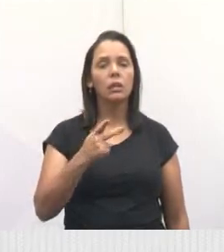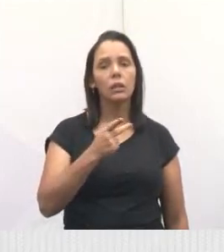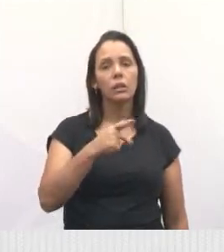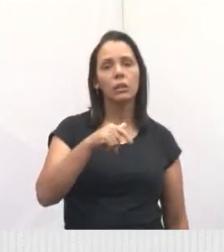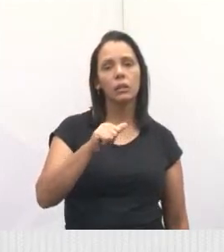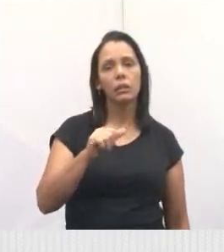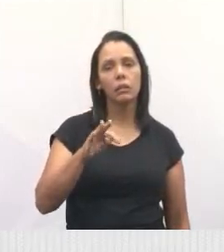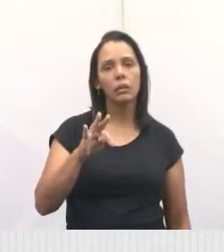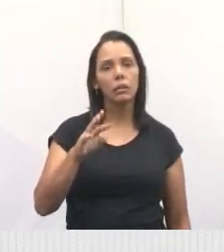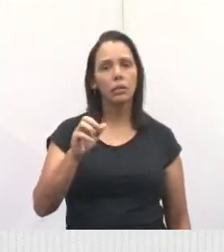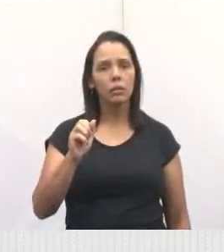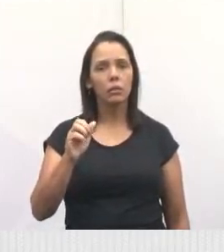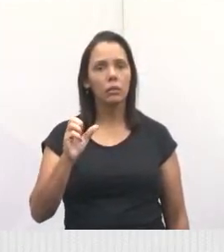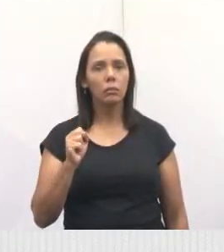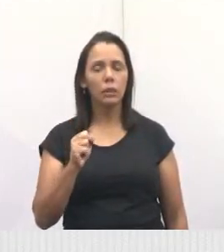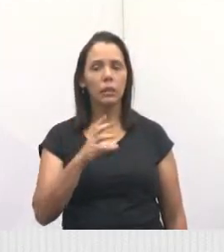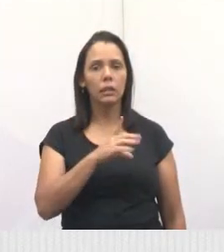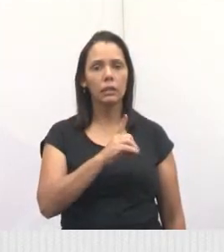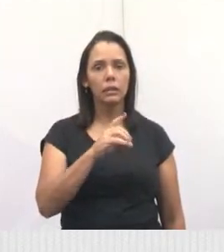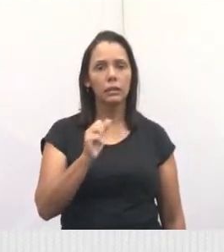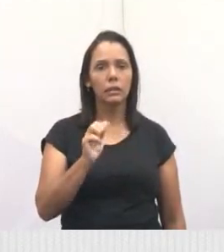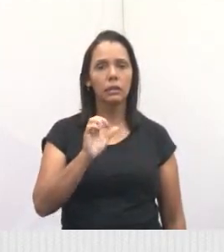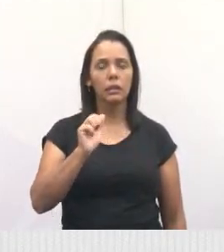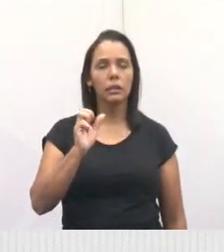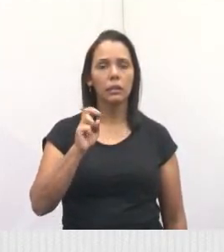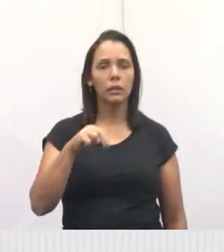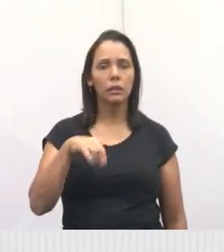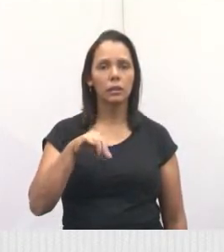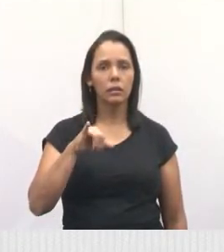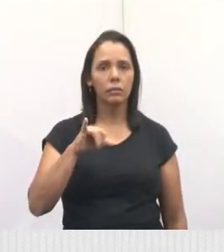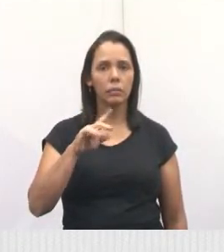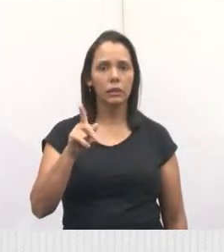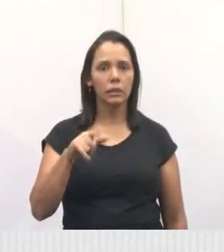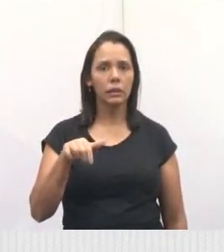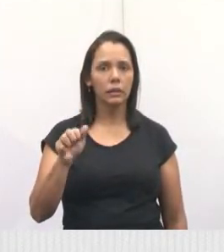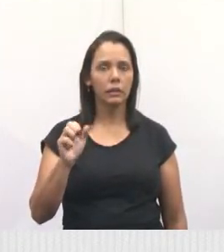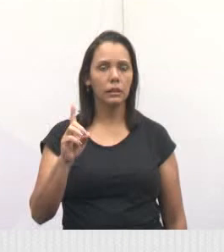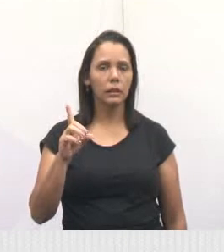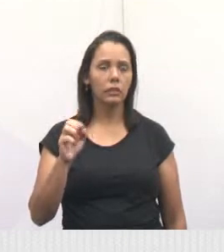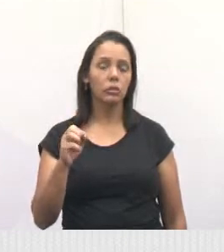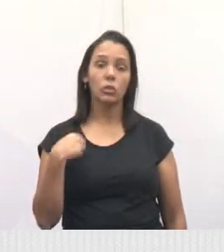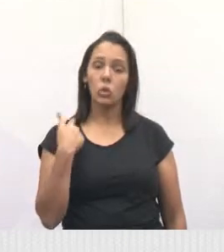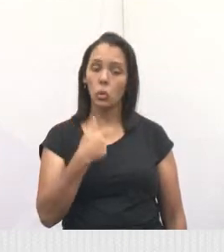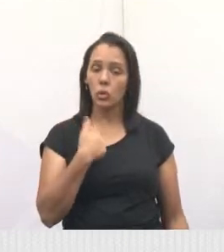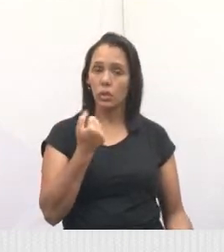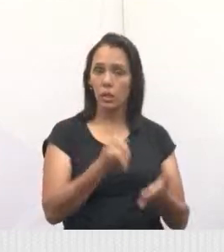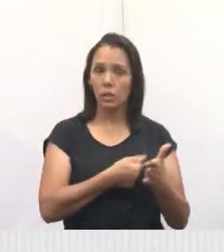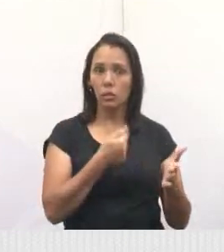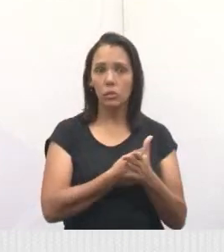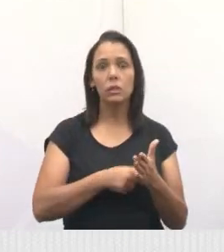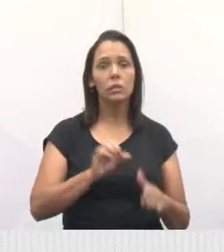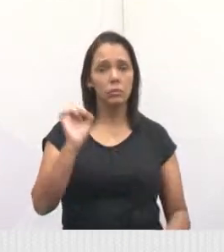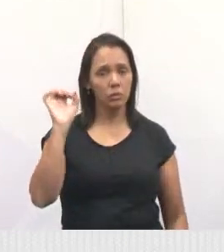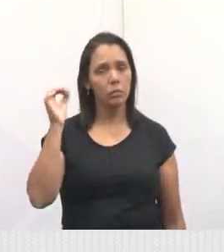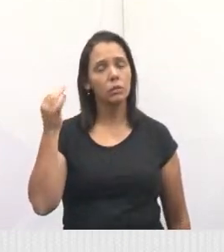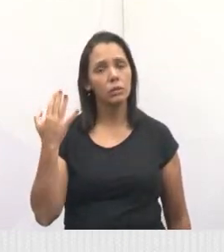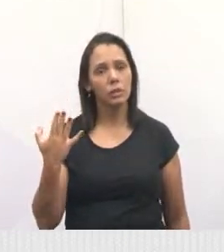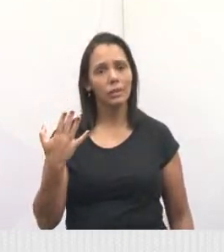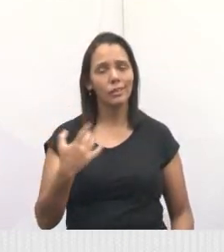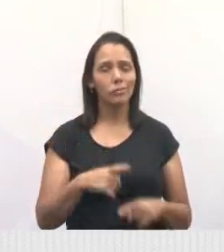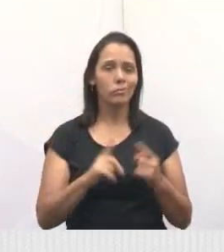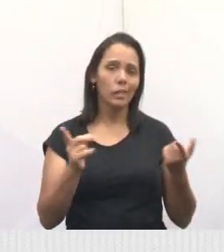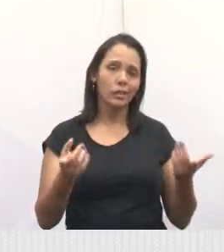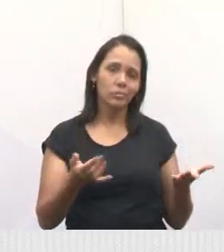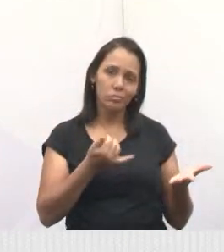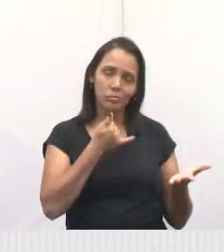responsável por esse evento acontecer. Não era para ter acontecido, tá? A gente lutou muito para esse abrigo acontecer. E, infelizmente, acho que